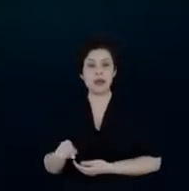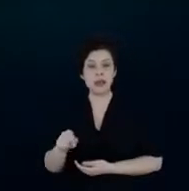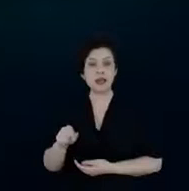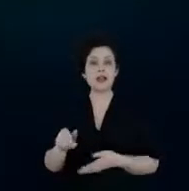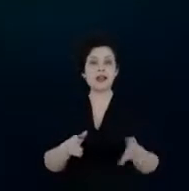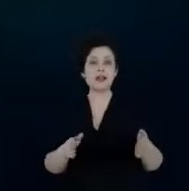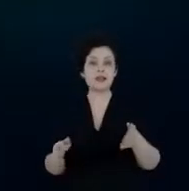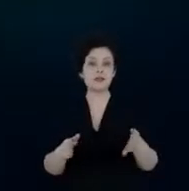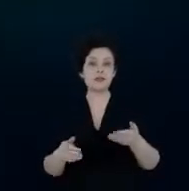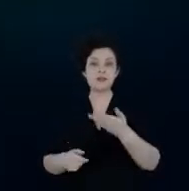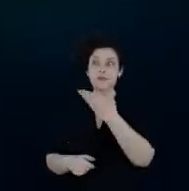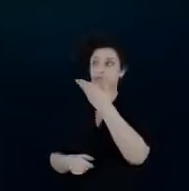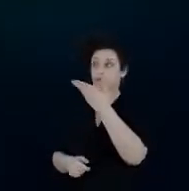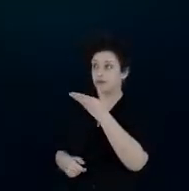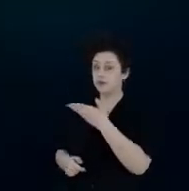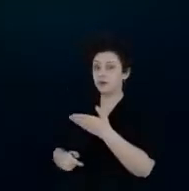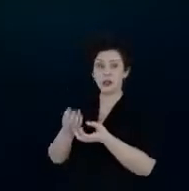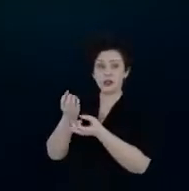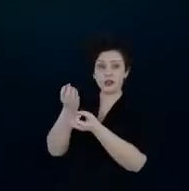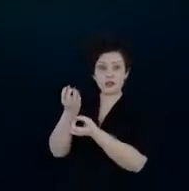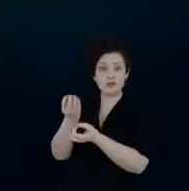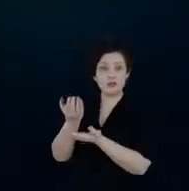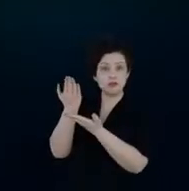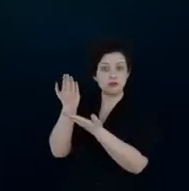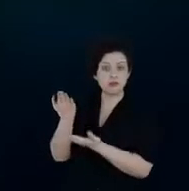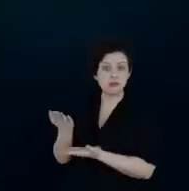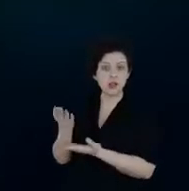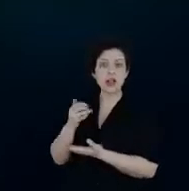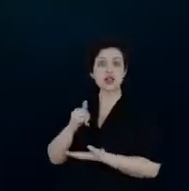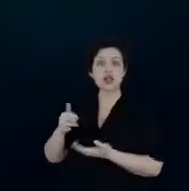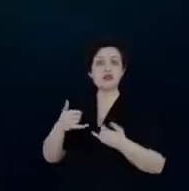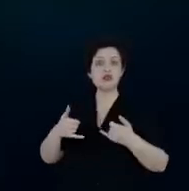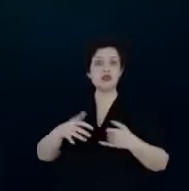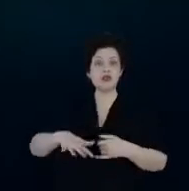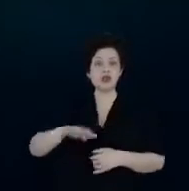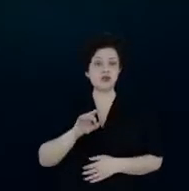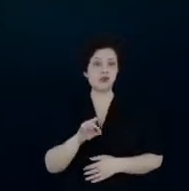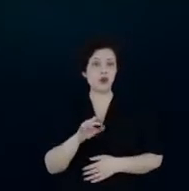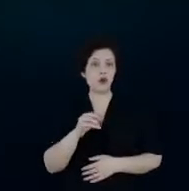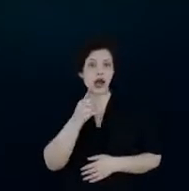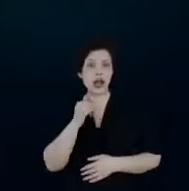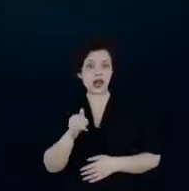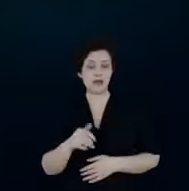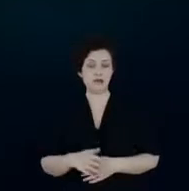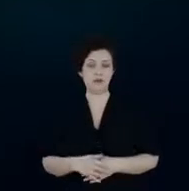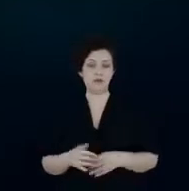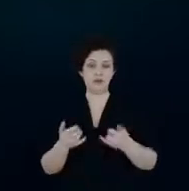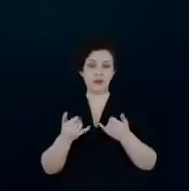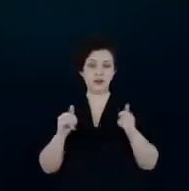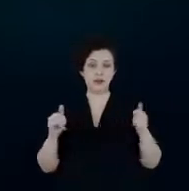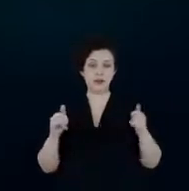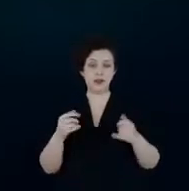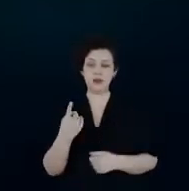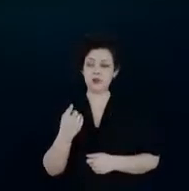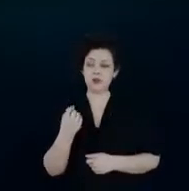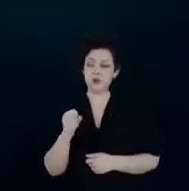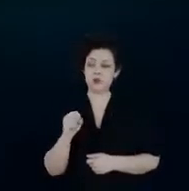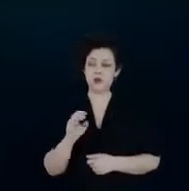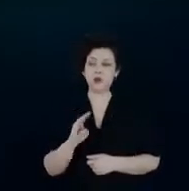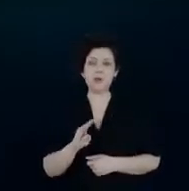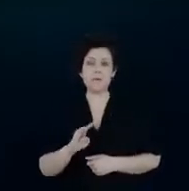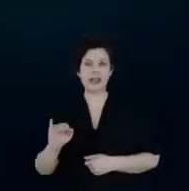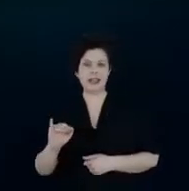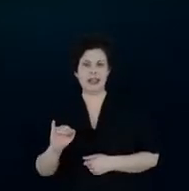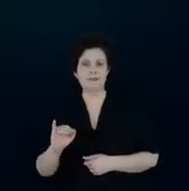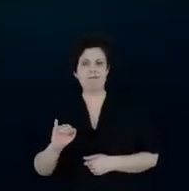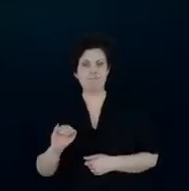de eficiência energética no geral não só elétrica num tamanho de mercado de 18 bi ao ano no Brasil